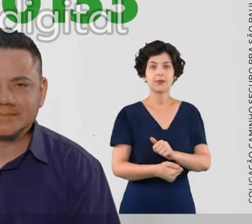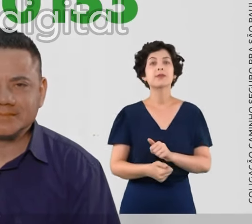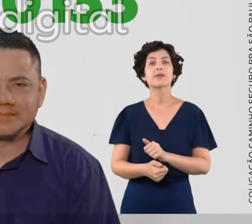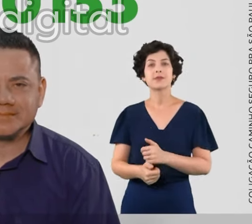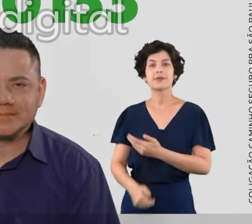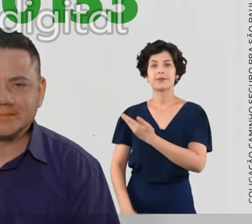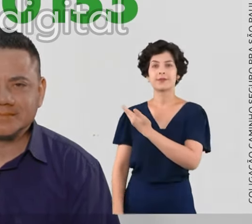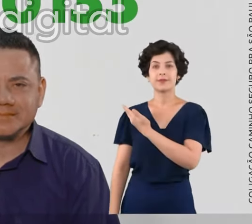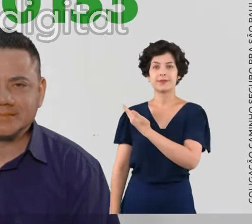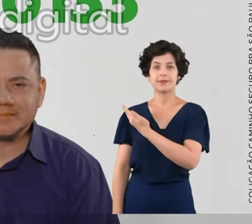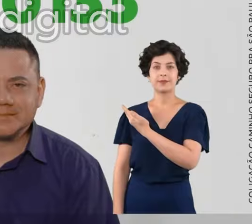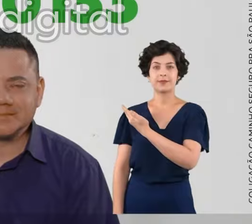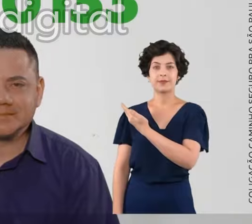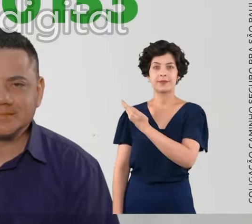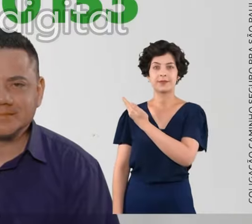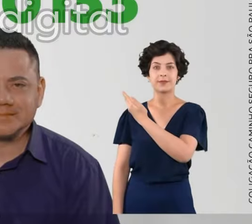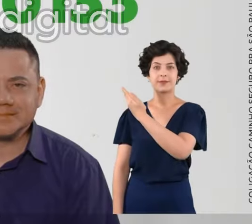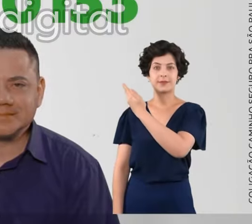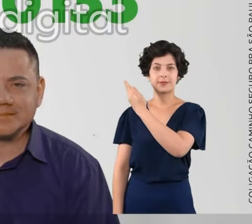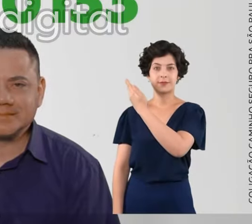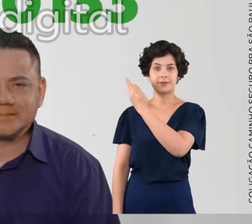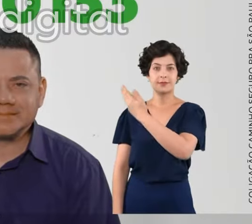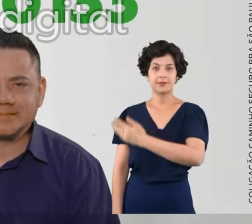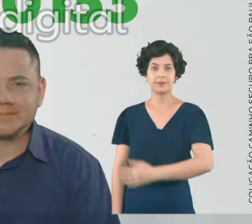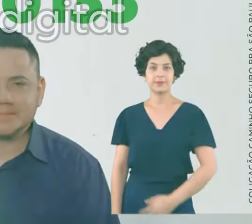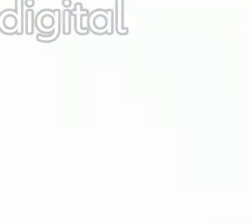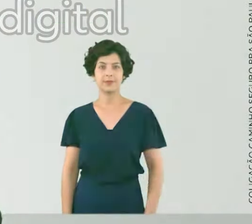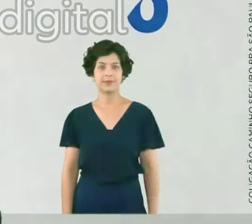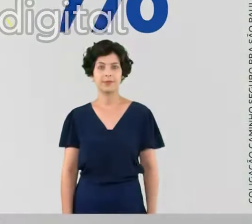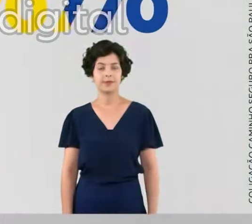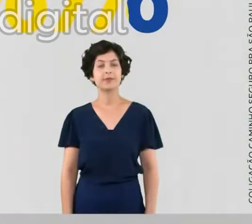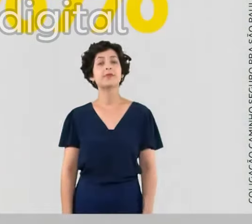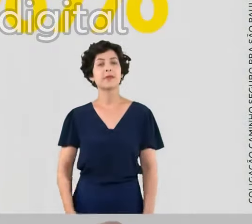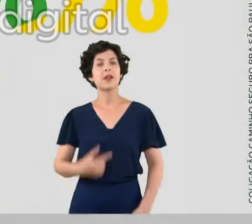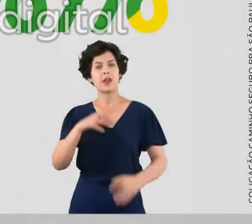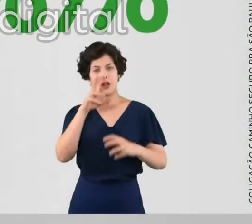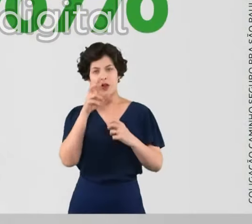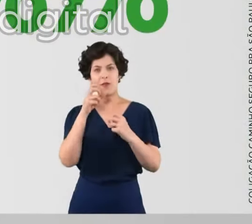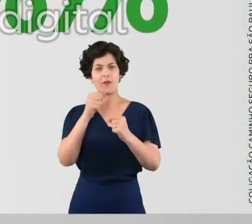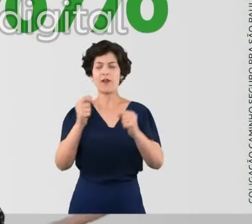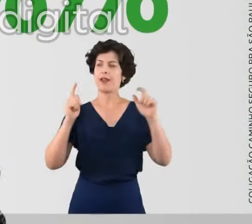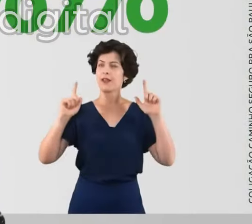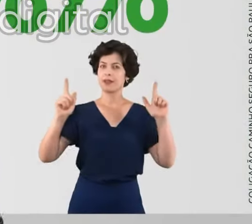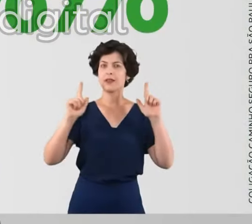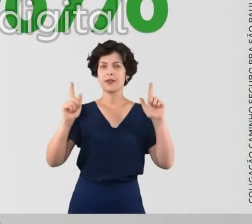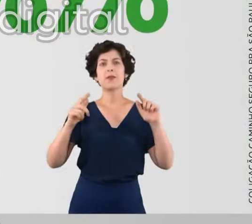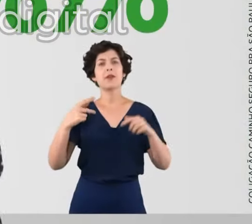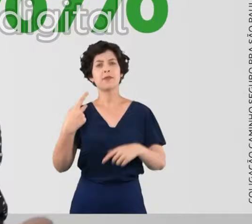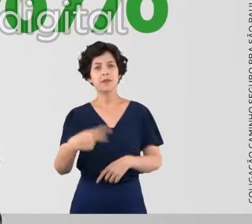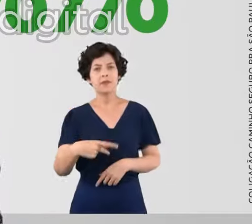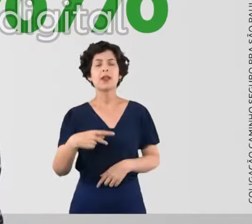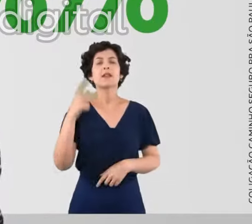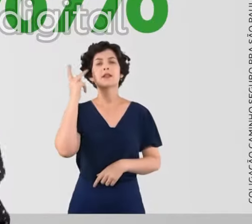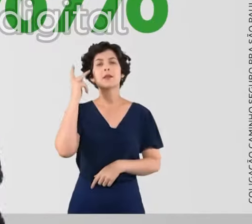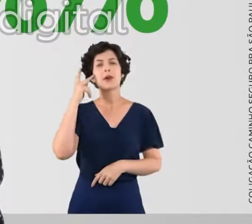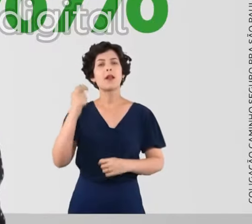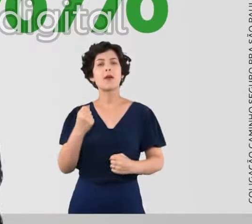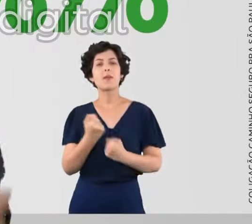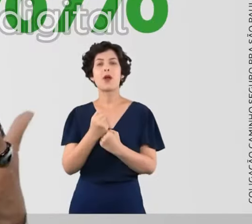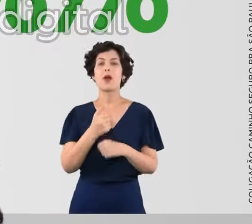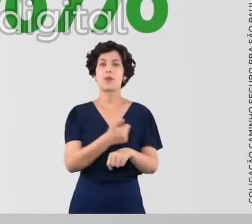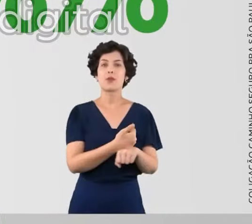cebola do coletivo Egrégora 70 133. Eu sou a força do entretenimento para São Paulo. Vou apoiar